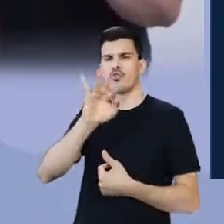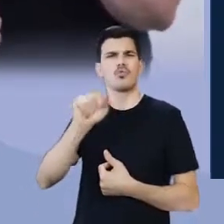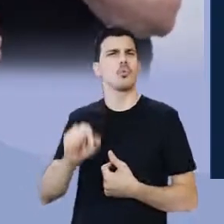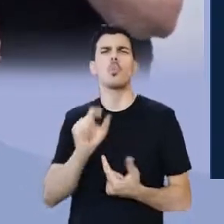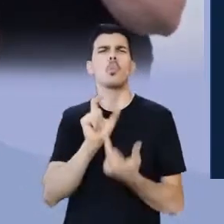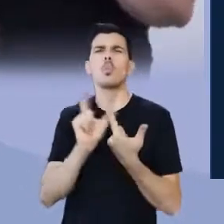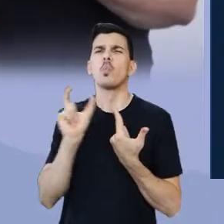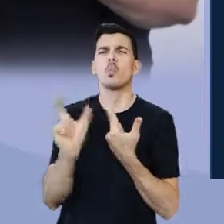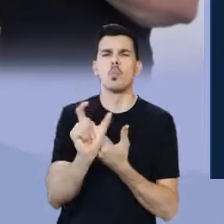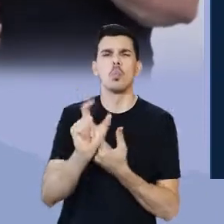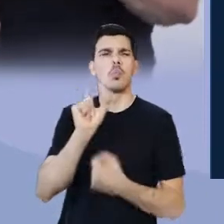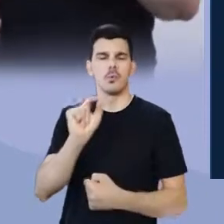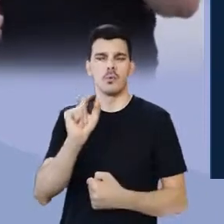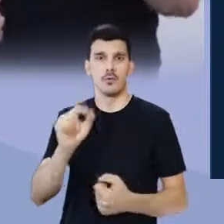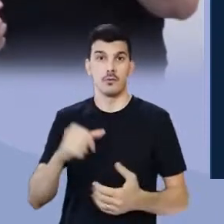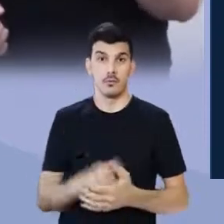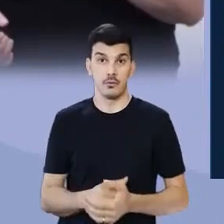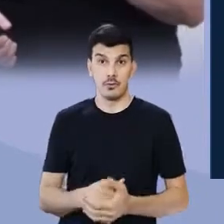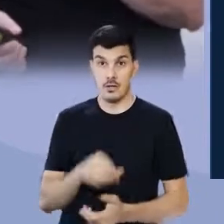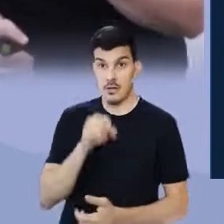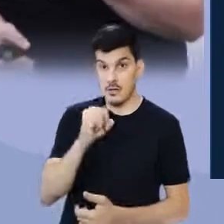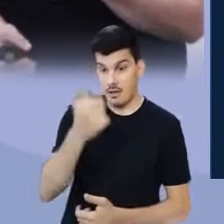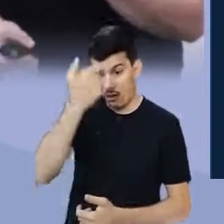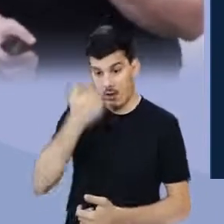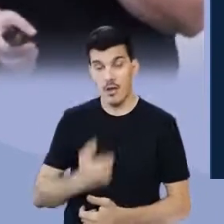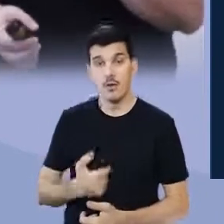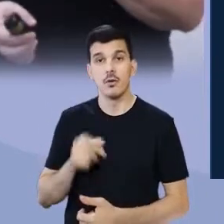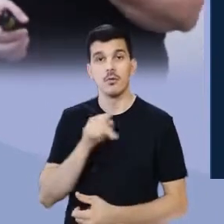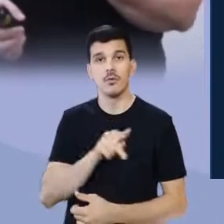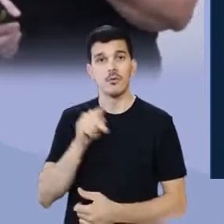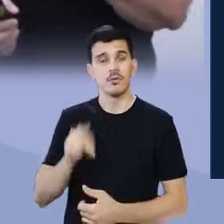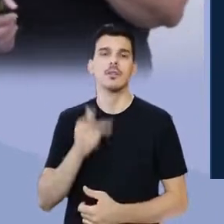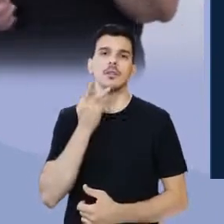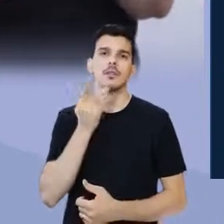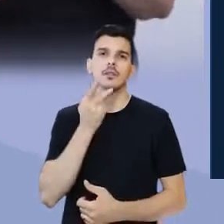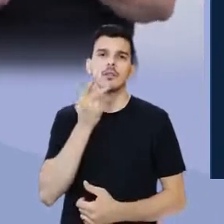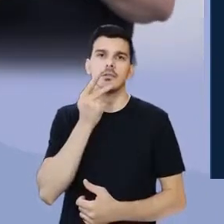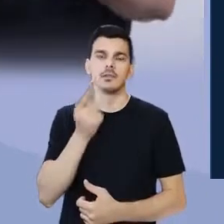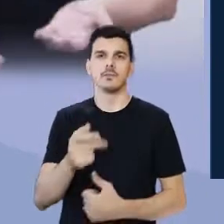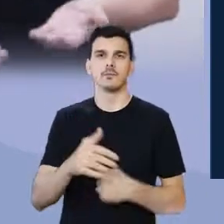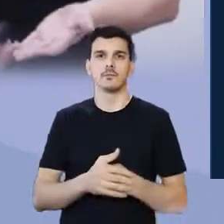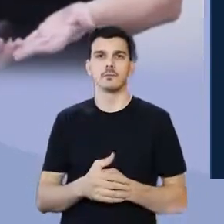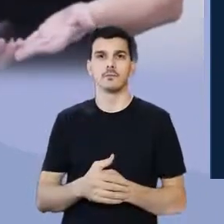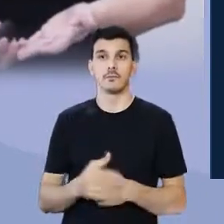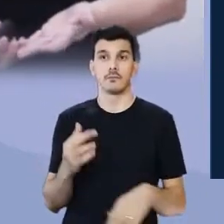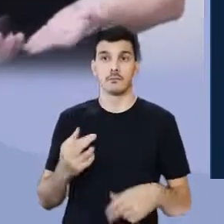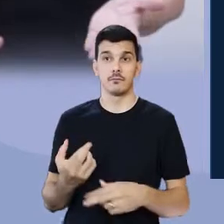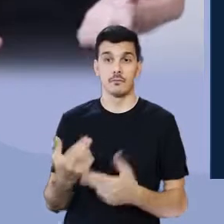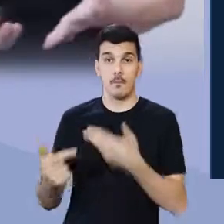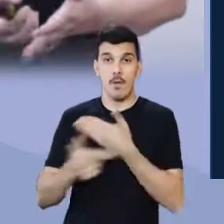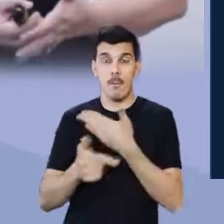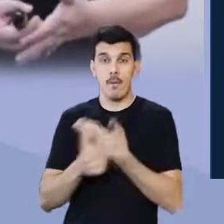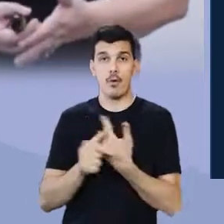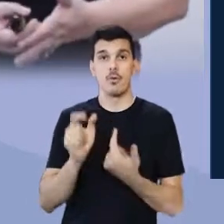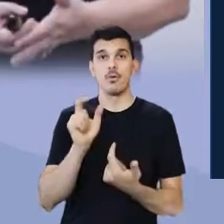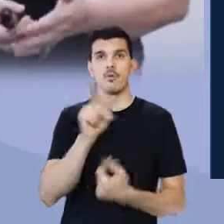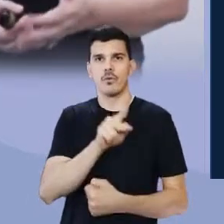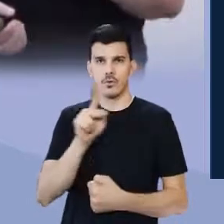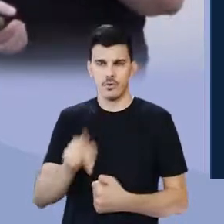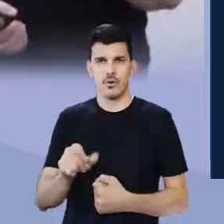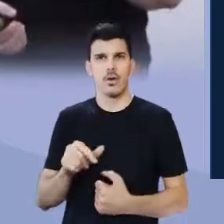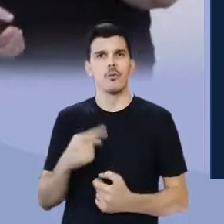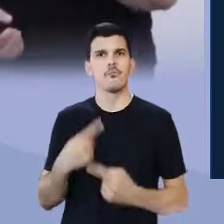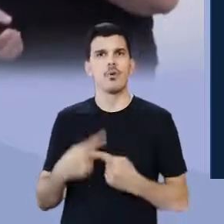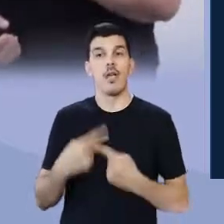O é metalinguagem? Se eu, professora Gina, estou falando do papel do professor, isso é metalinguagem,